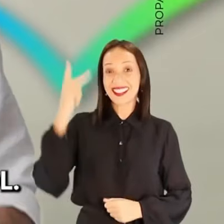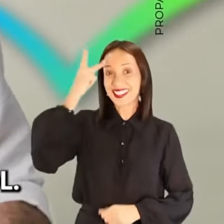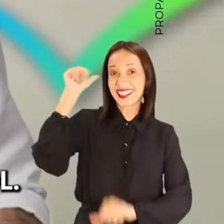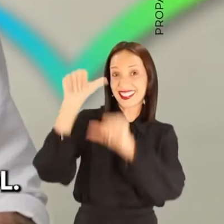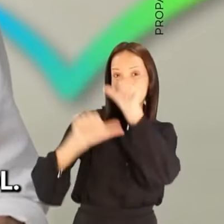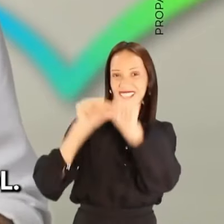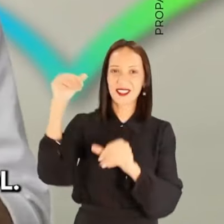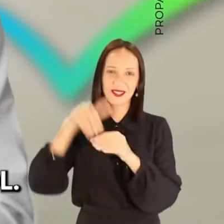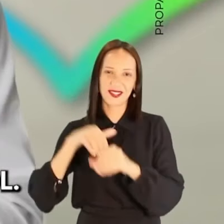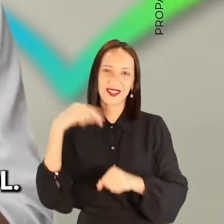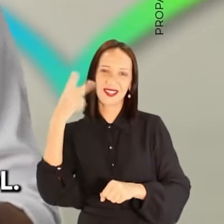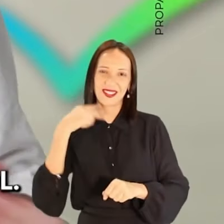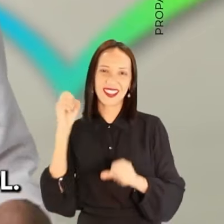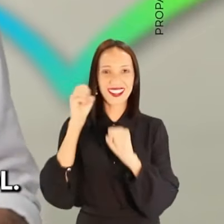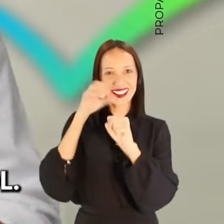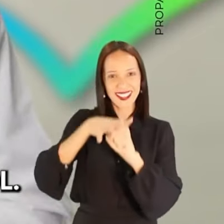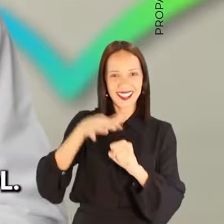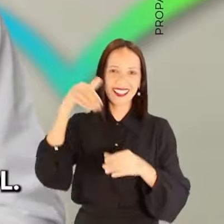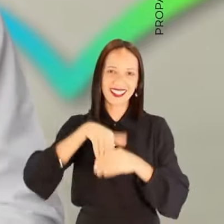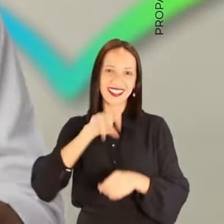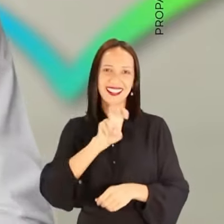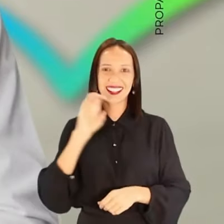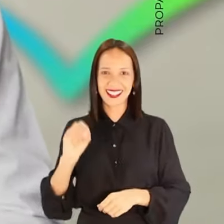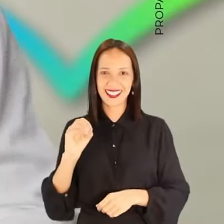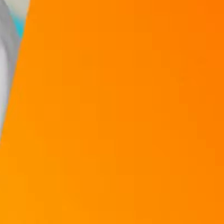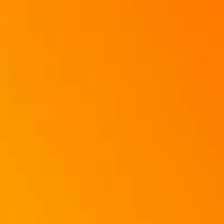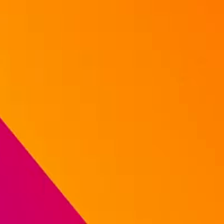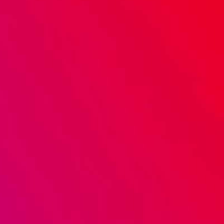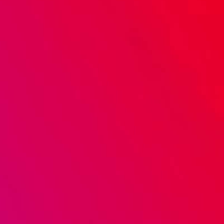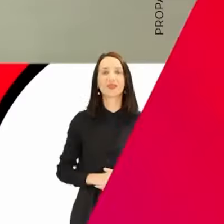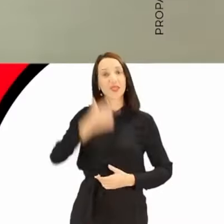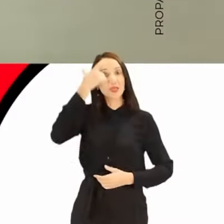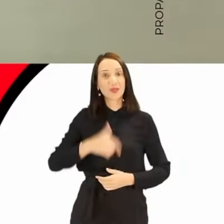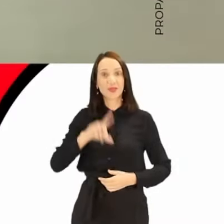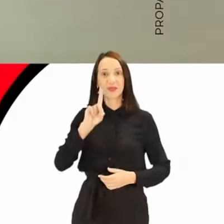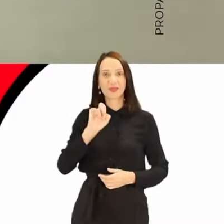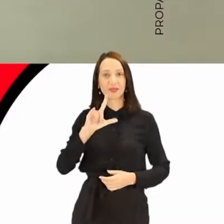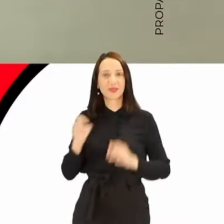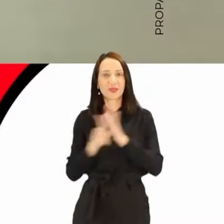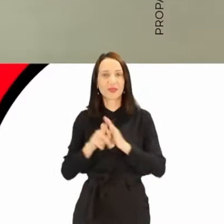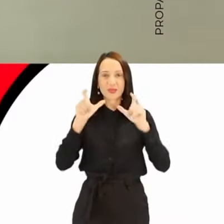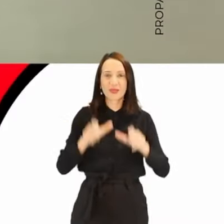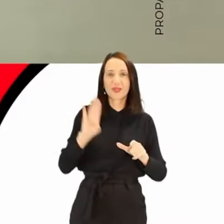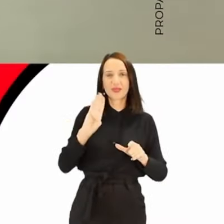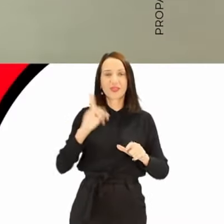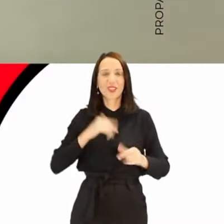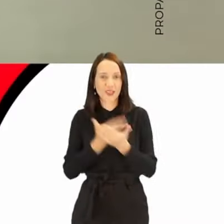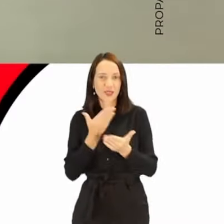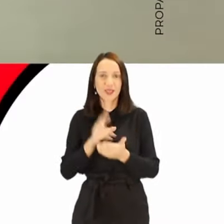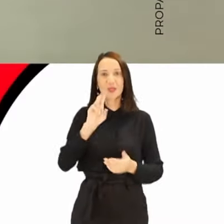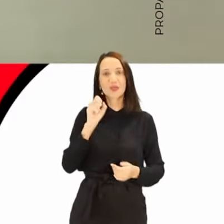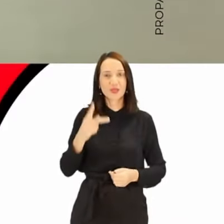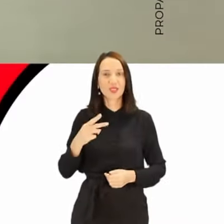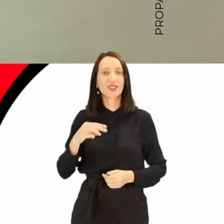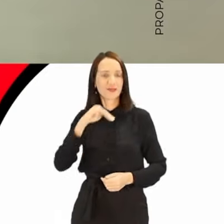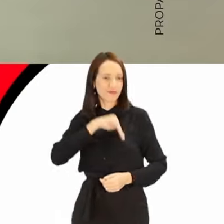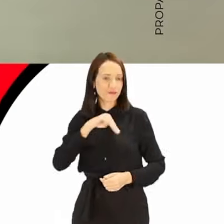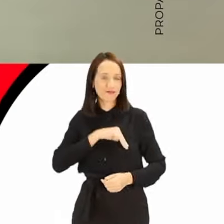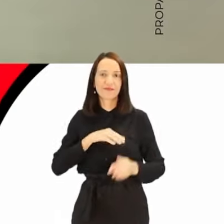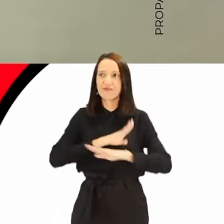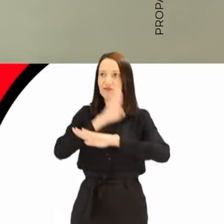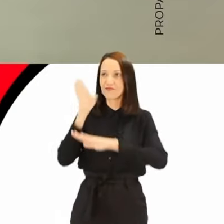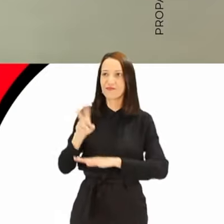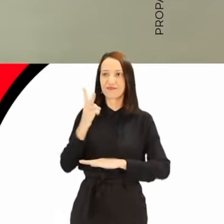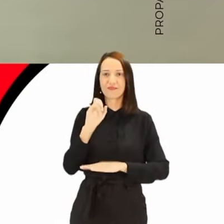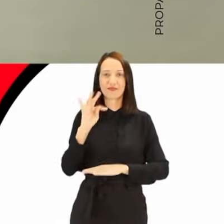Para mudar São Paulo, vote nos vereadores do PSOL. Vote 50. Eu sou Danilo Pássaro, cria da Brasilândia que estudou na USP. Fui missionário no Haiti,